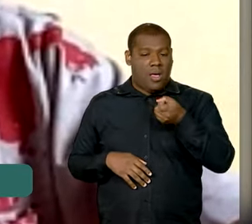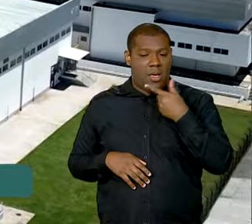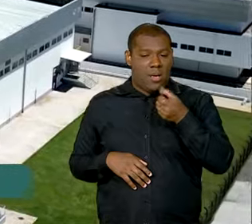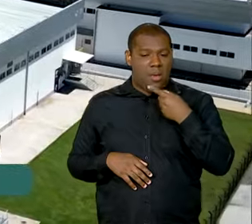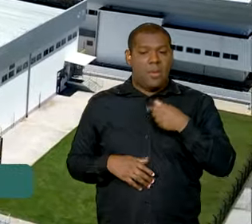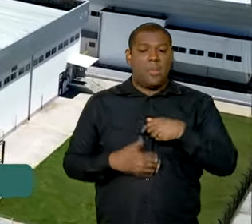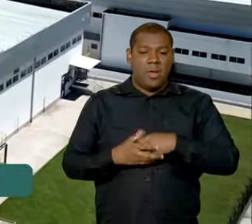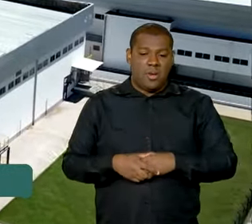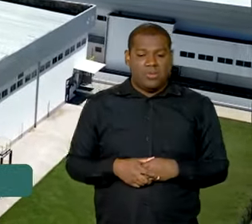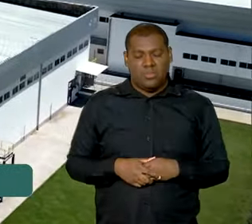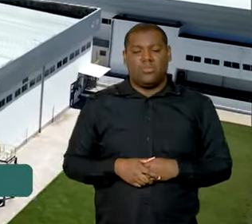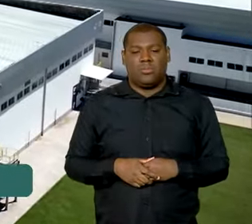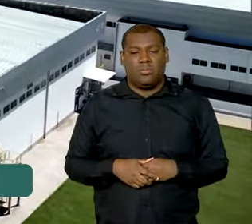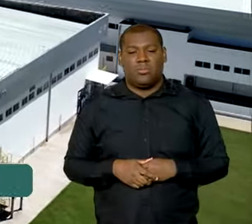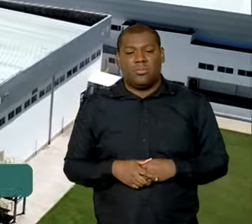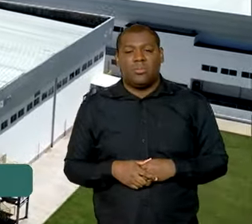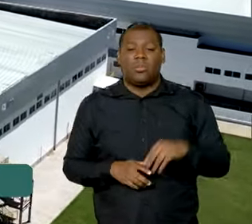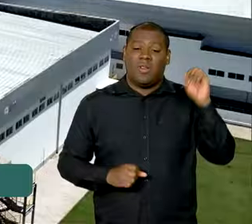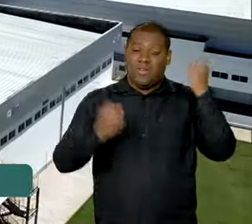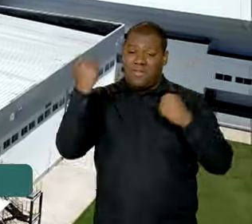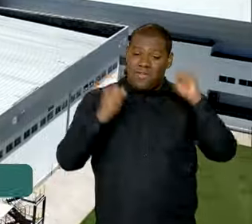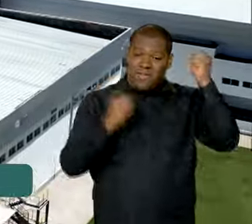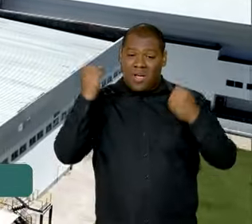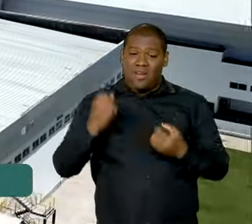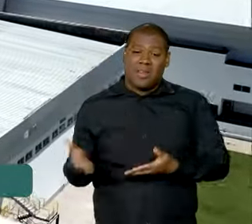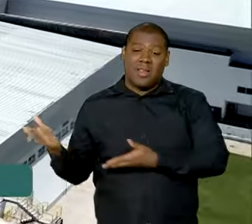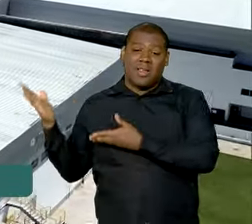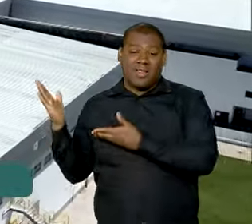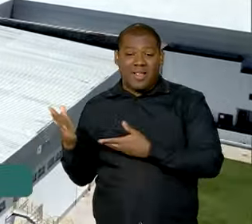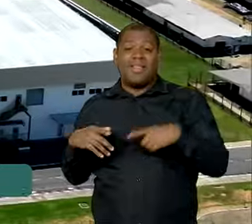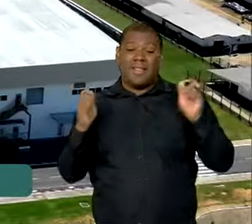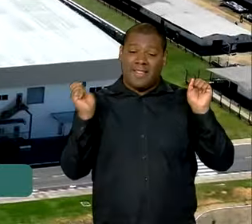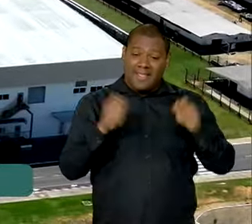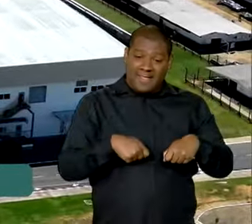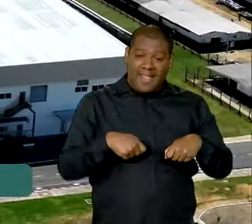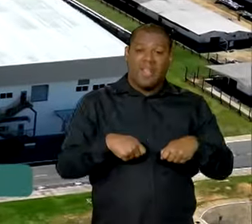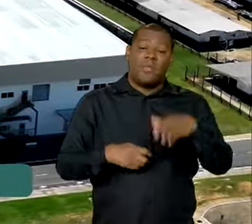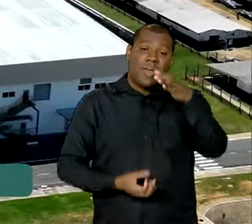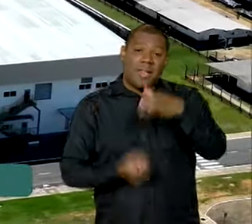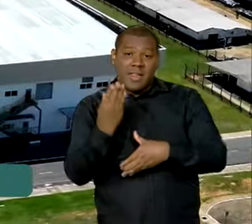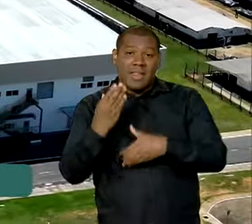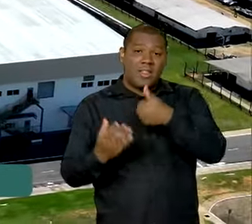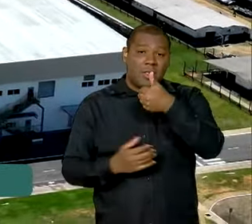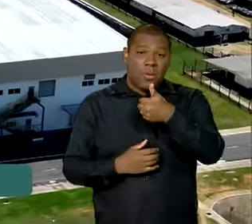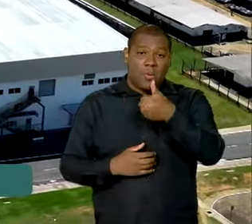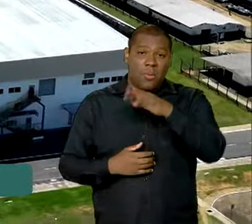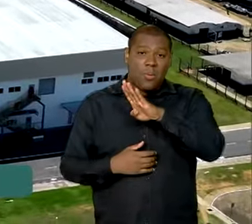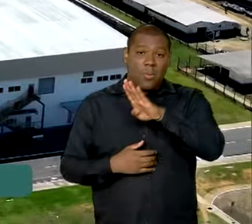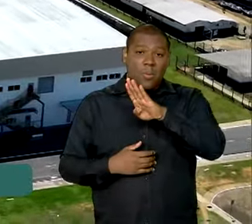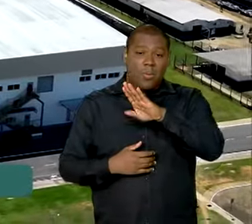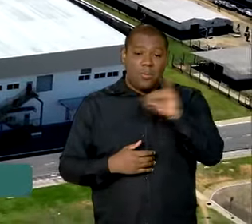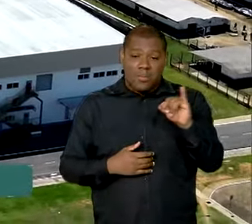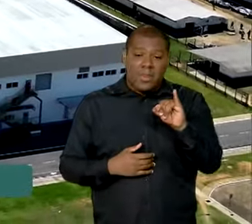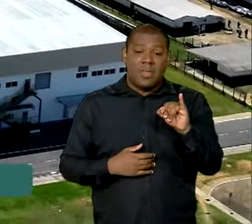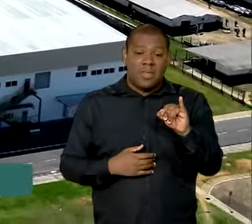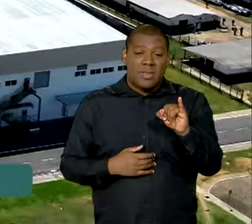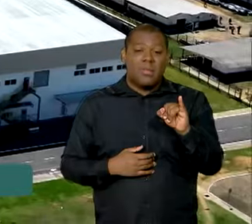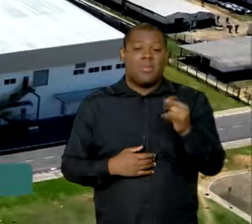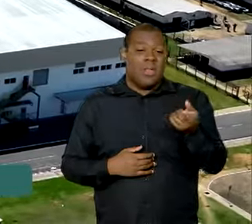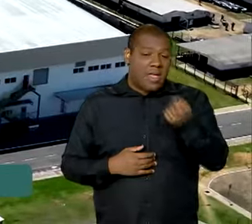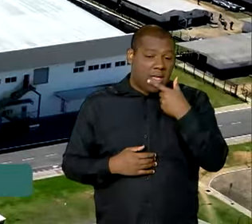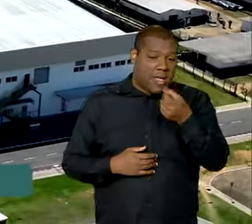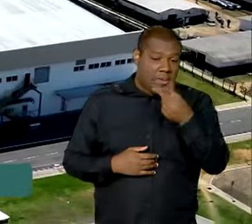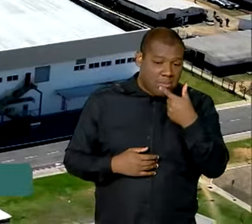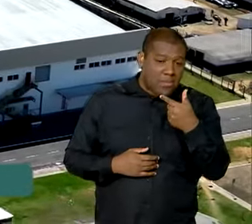em casa. A fábrica da Hemobras tem capacidade para produzir 1 bilhão e 200 milhões de unidades internacionais